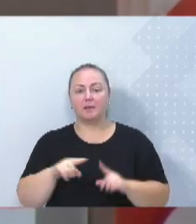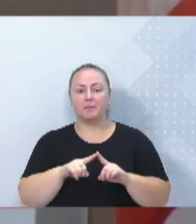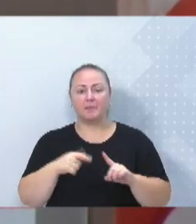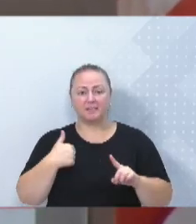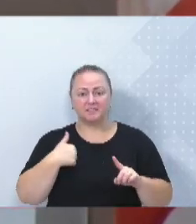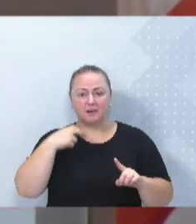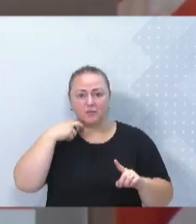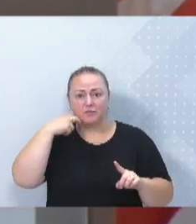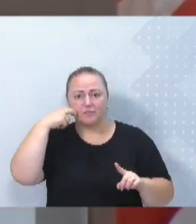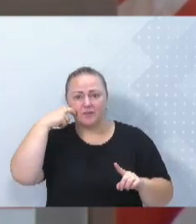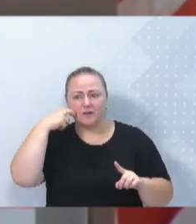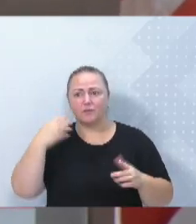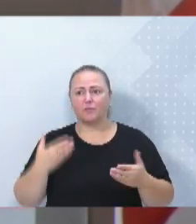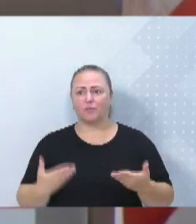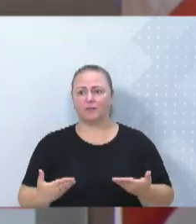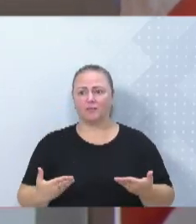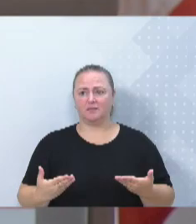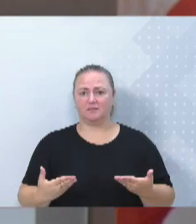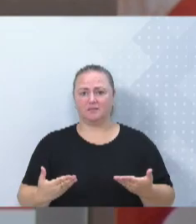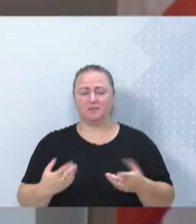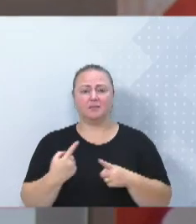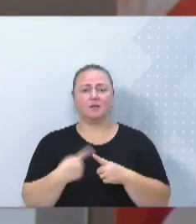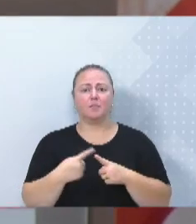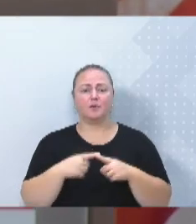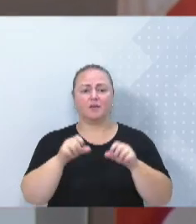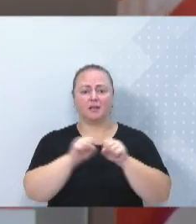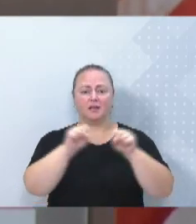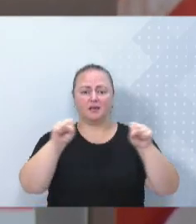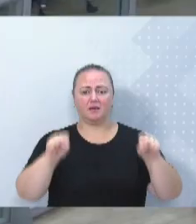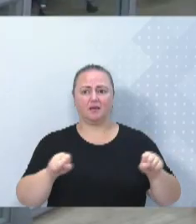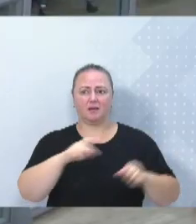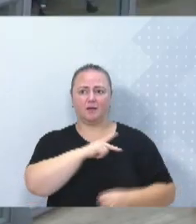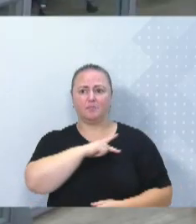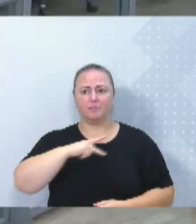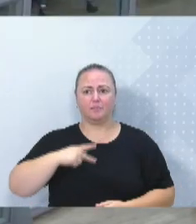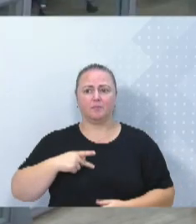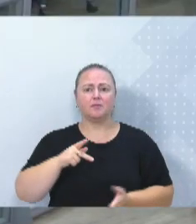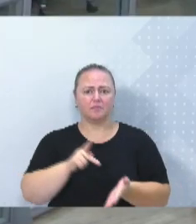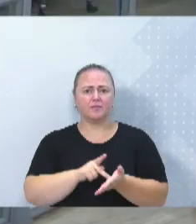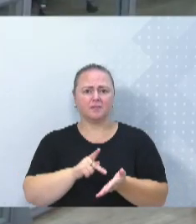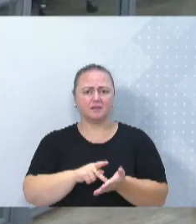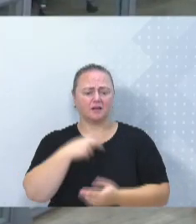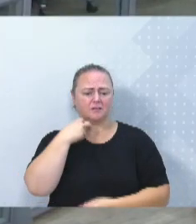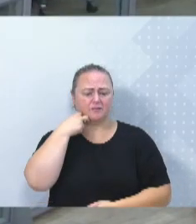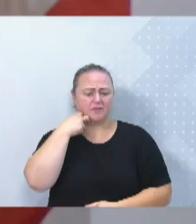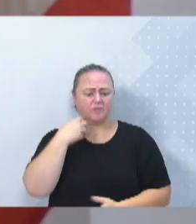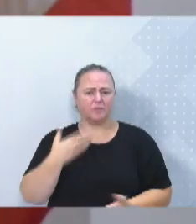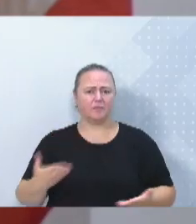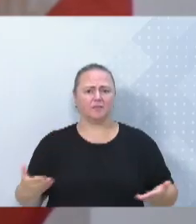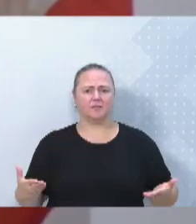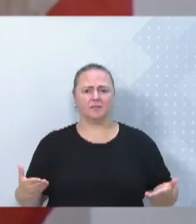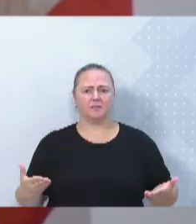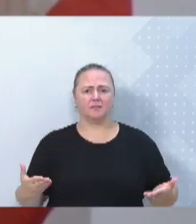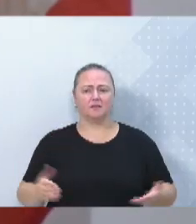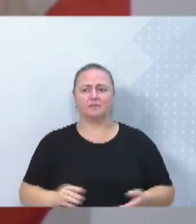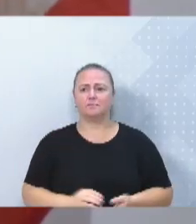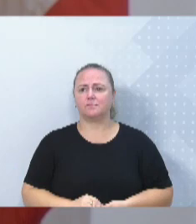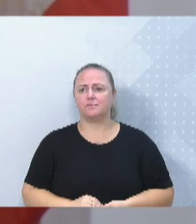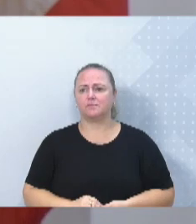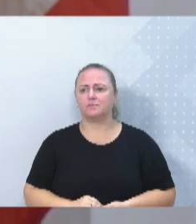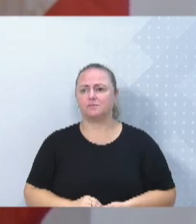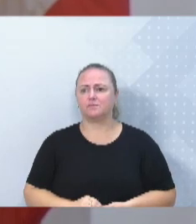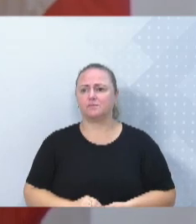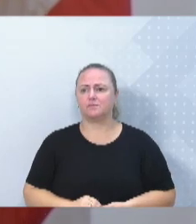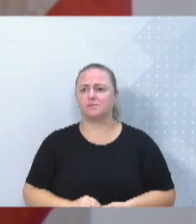envergonhada por fazer parte do sistema público. Eu me sinto envergonhada por pessoas que